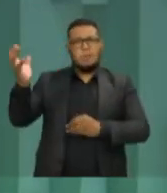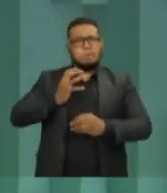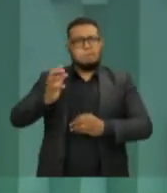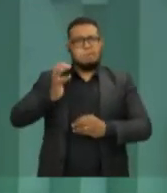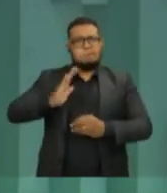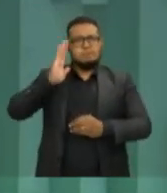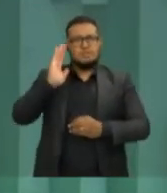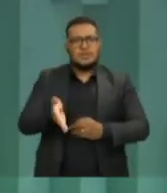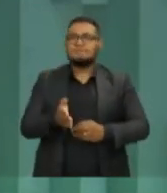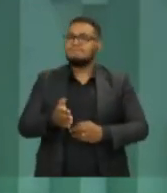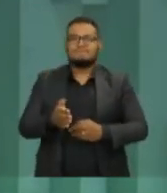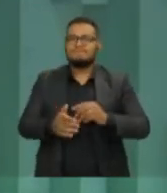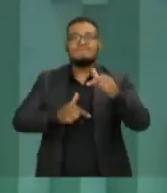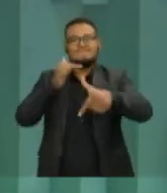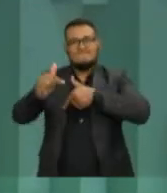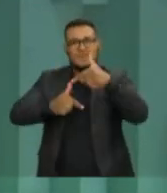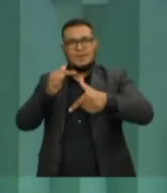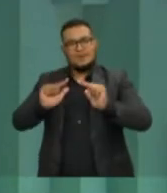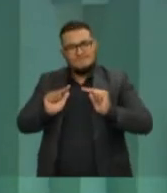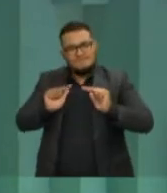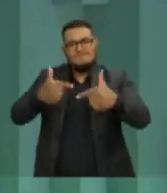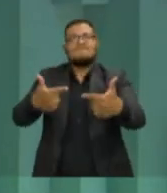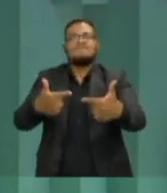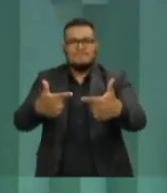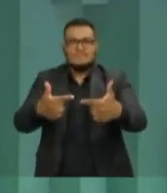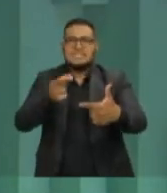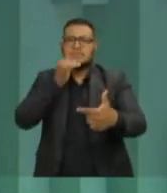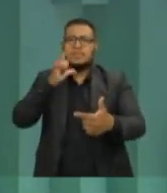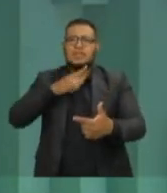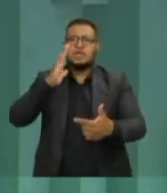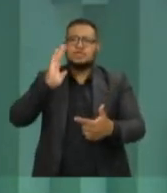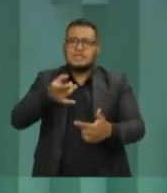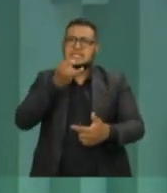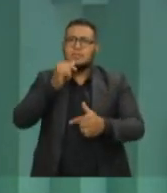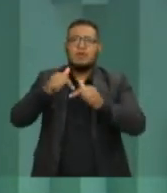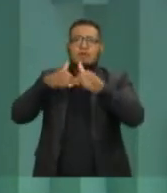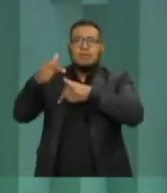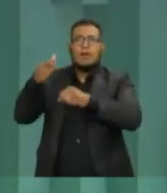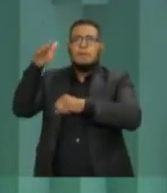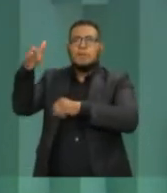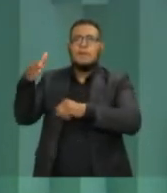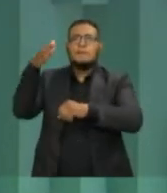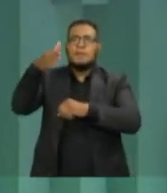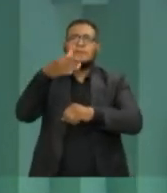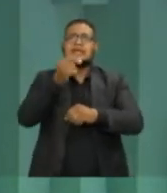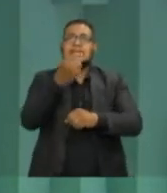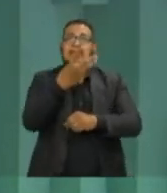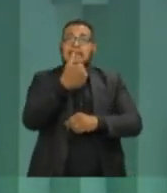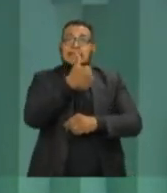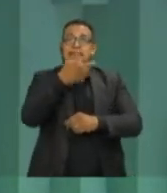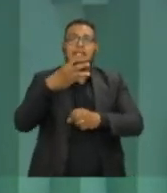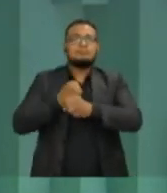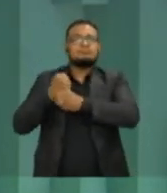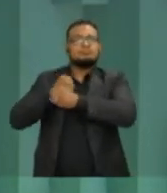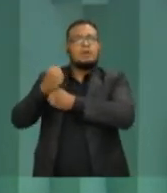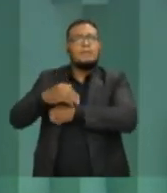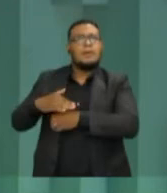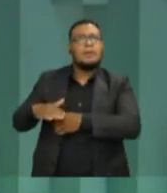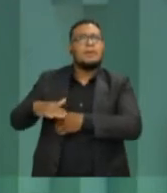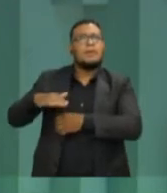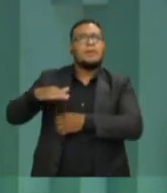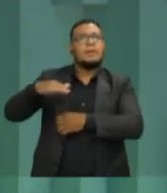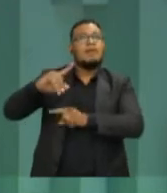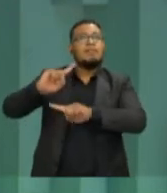Trabalhar é desafiador. Eu comecei com 10 anos na roça, vim com 20 anos para uma oficina, fiquei 13 anos trabalhando e depois fiz a minha carreira.